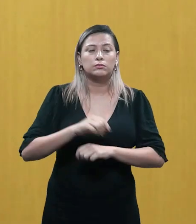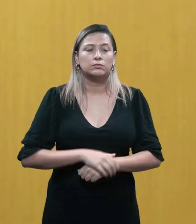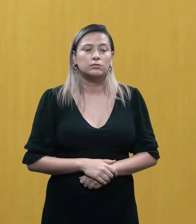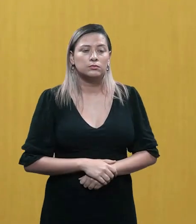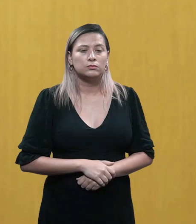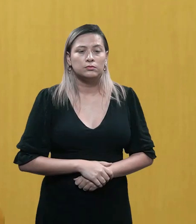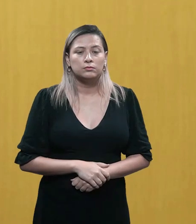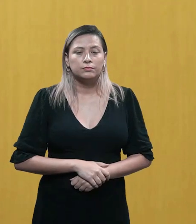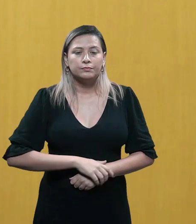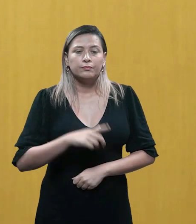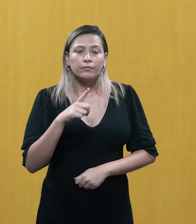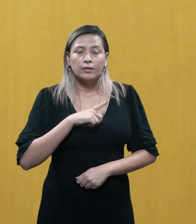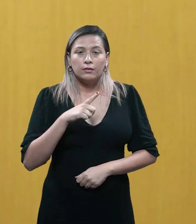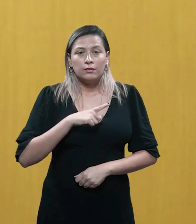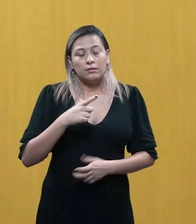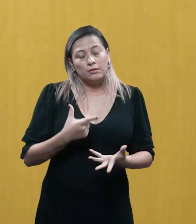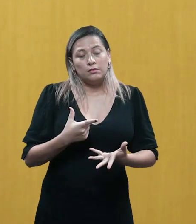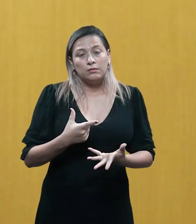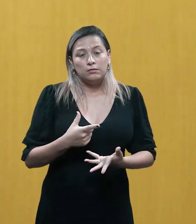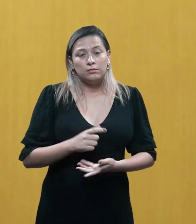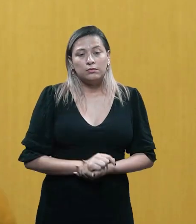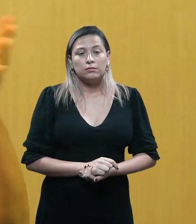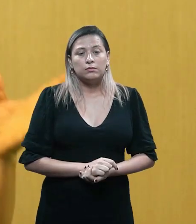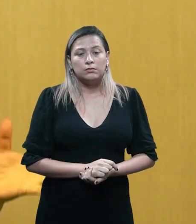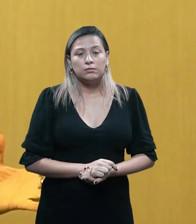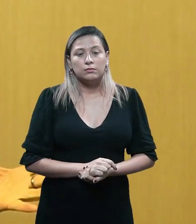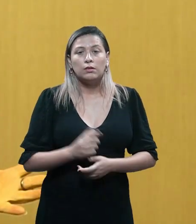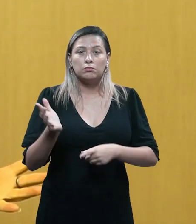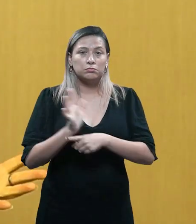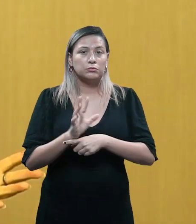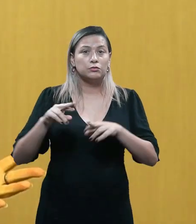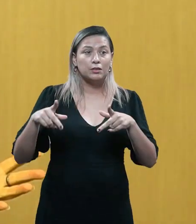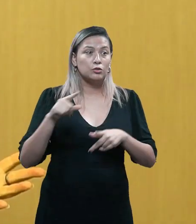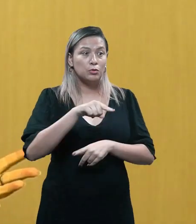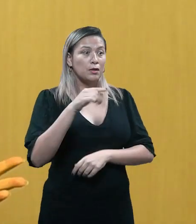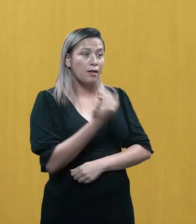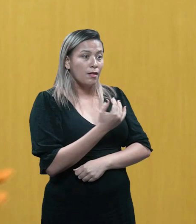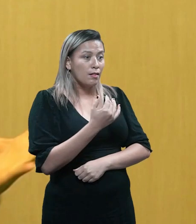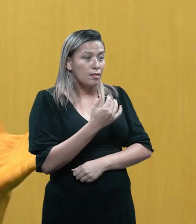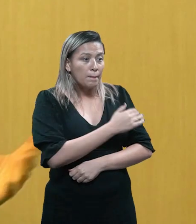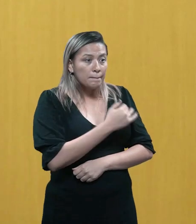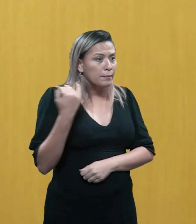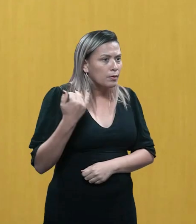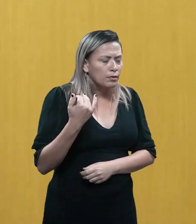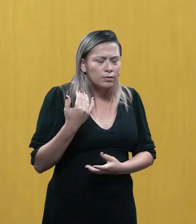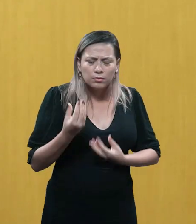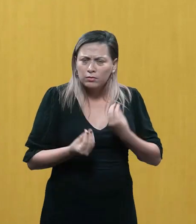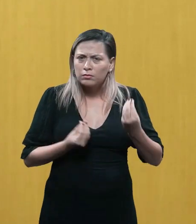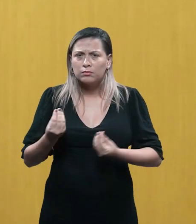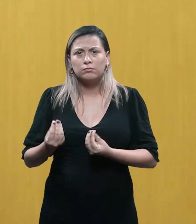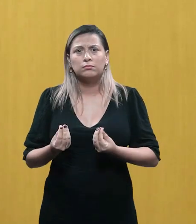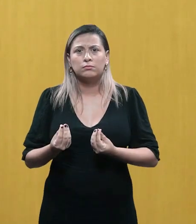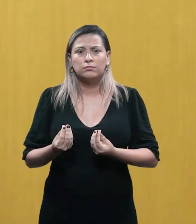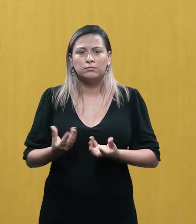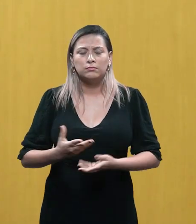uma outra posição, um outro momento. Ela é assassinada brutalmente e você se depara